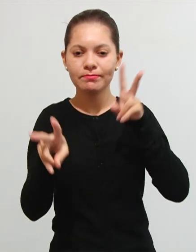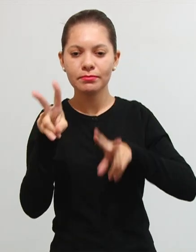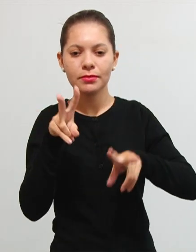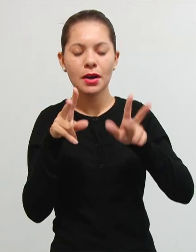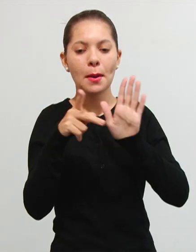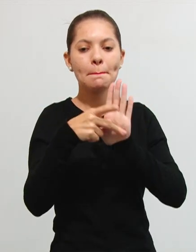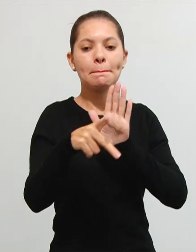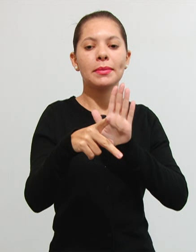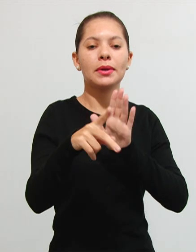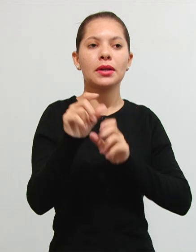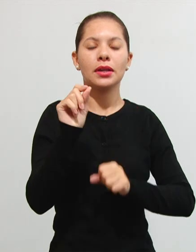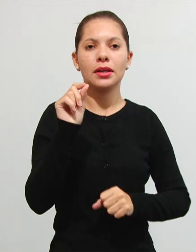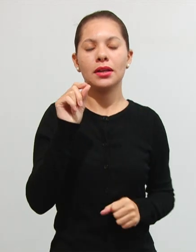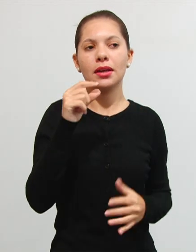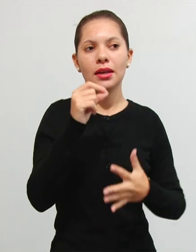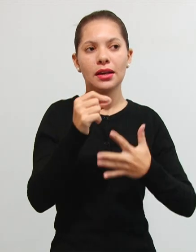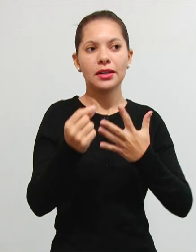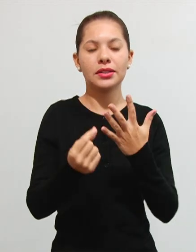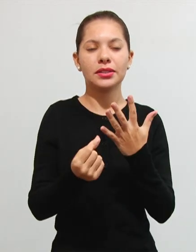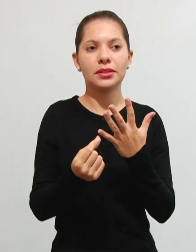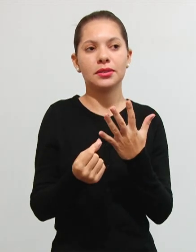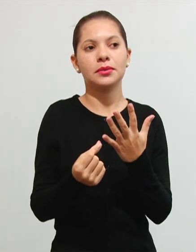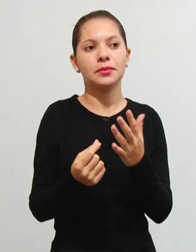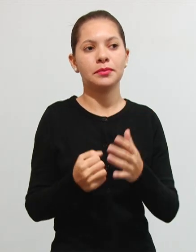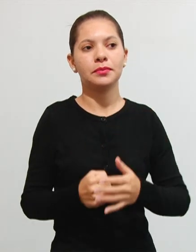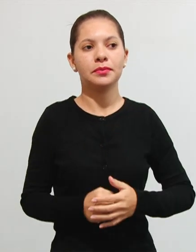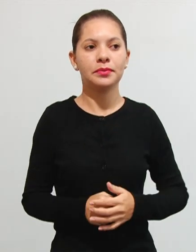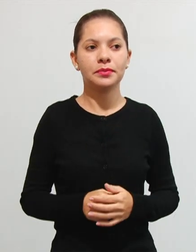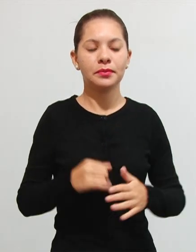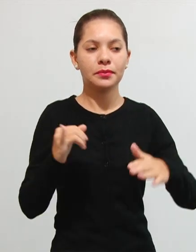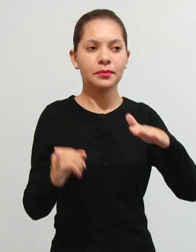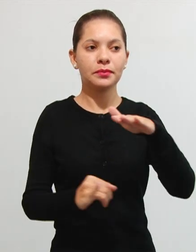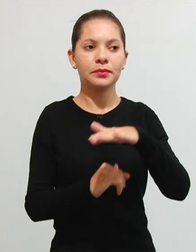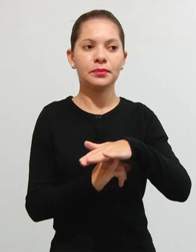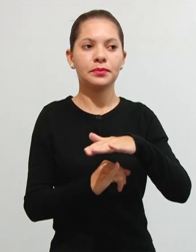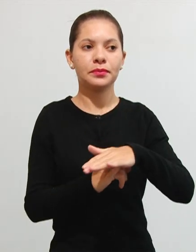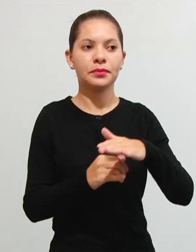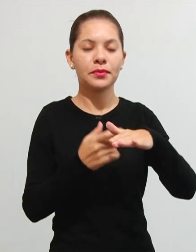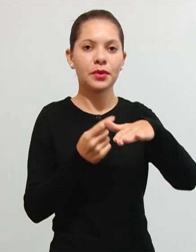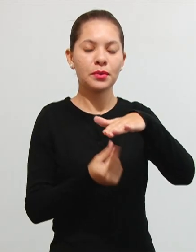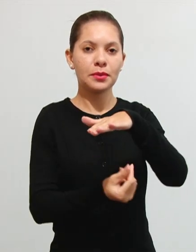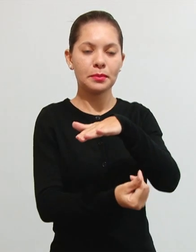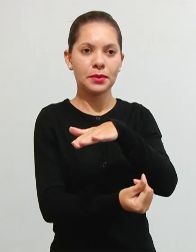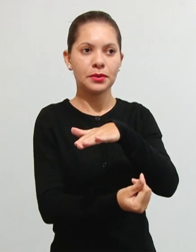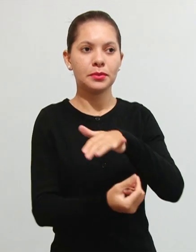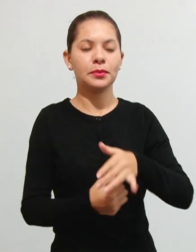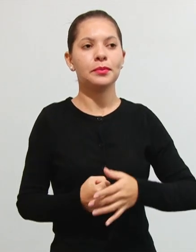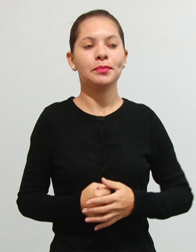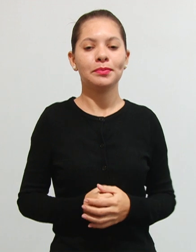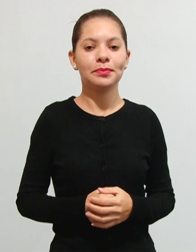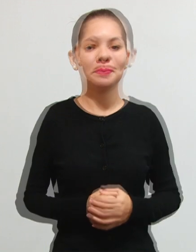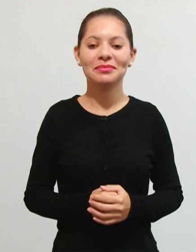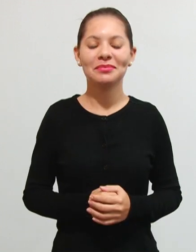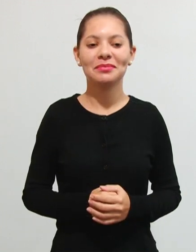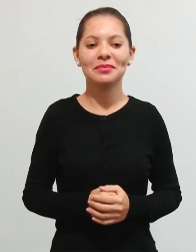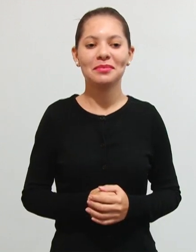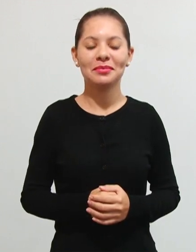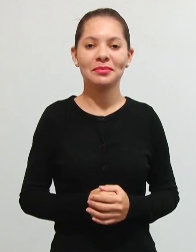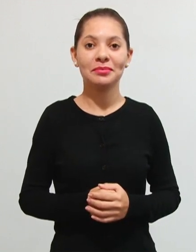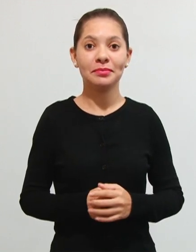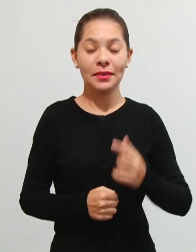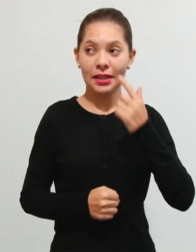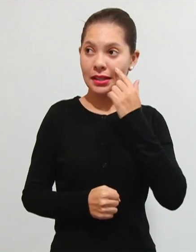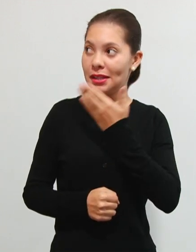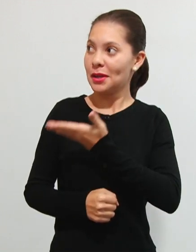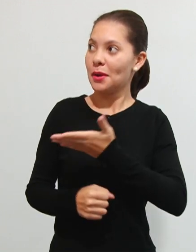essa questão da instituição dos empréstimos compulsórios e aqui